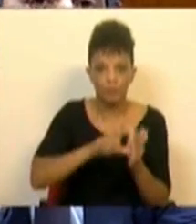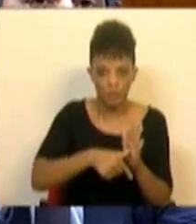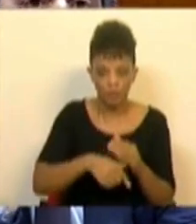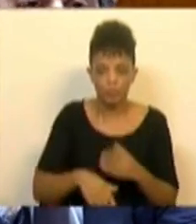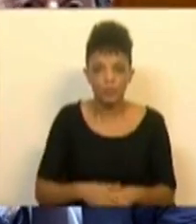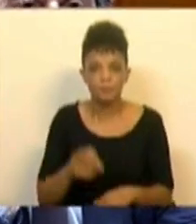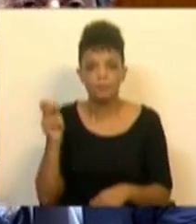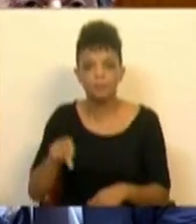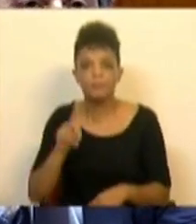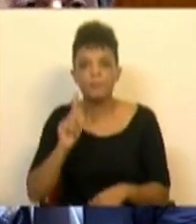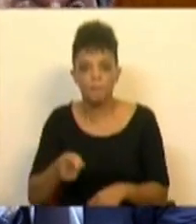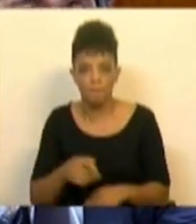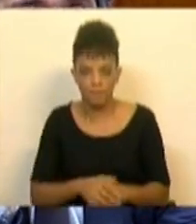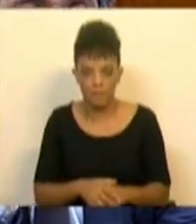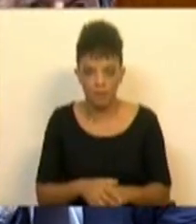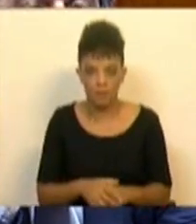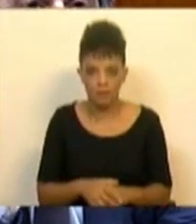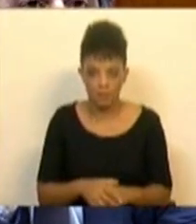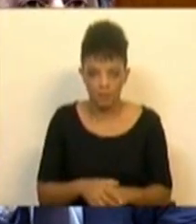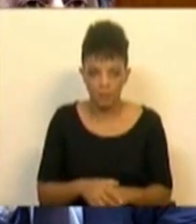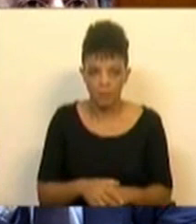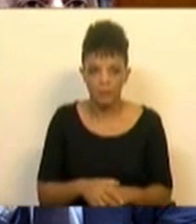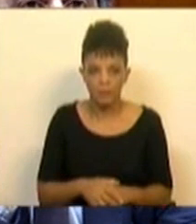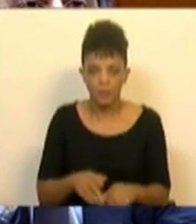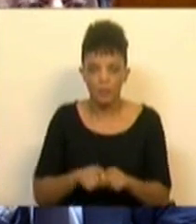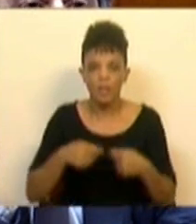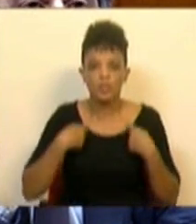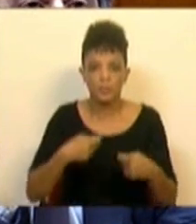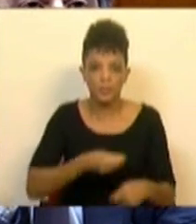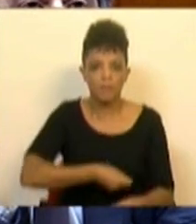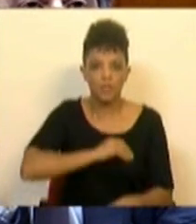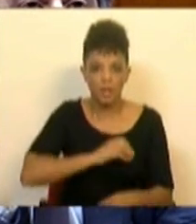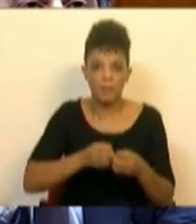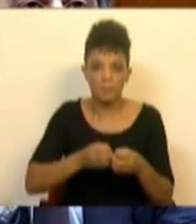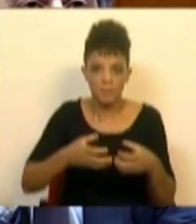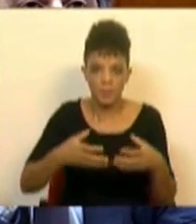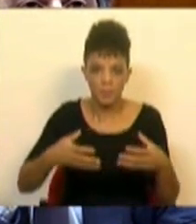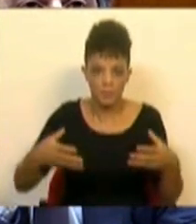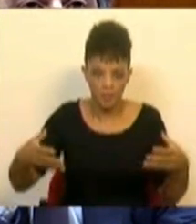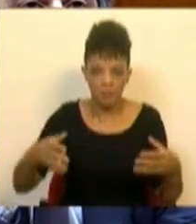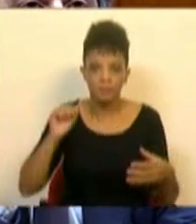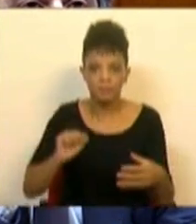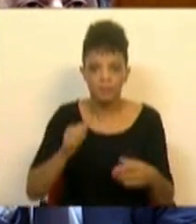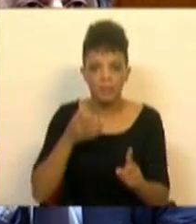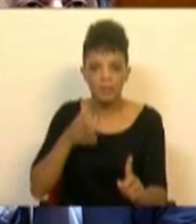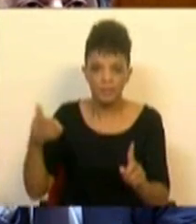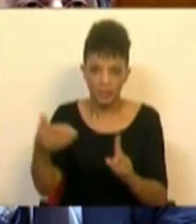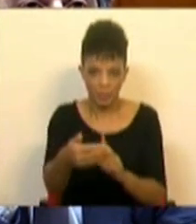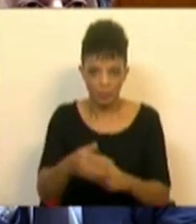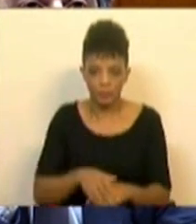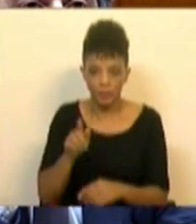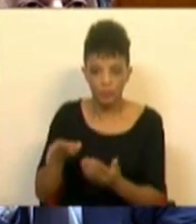aquilo que se verificou foi uma concomitante aumento da despesa fiscal do CIFID na componente indireta.